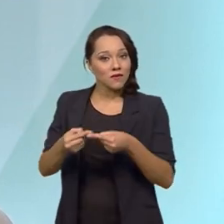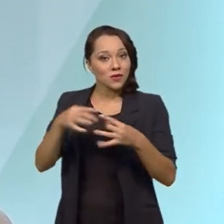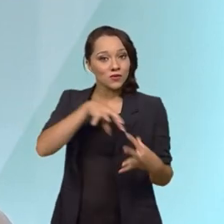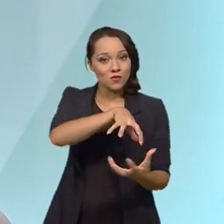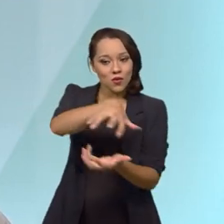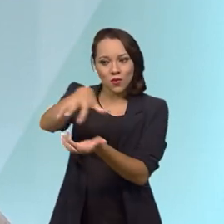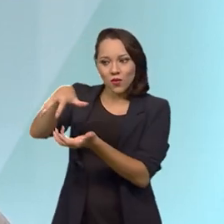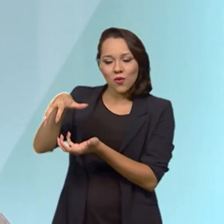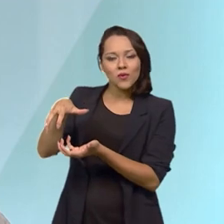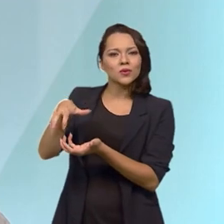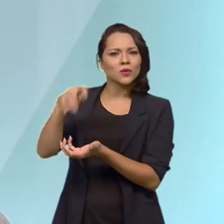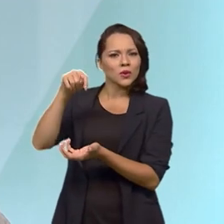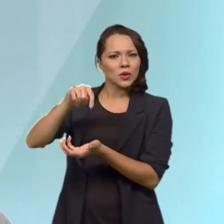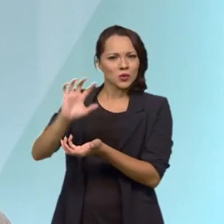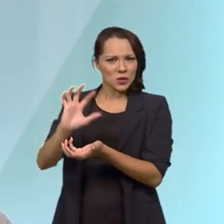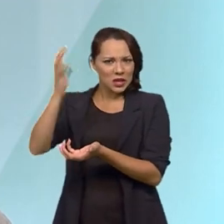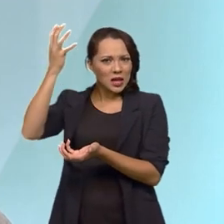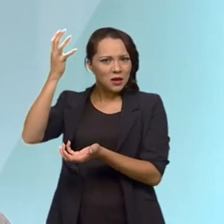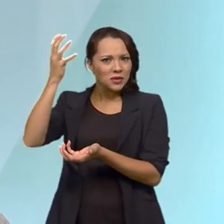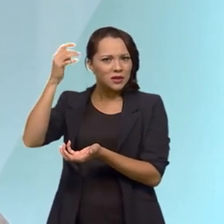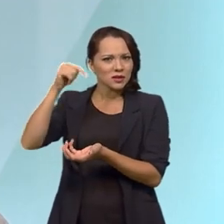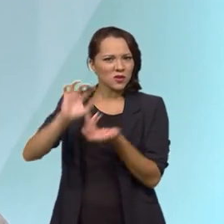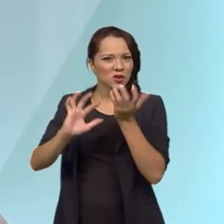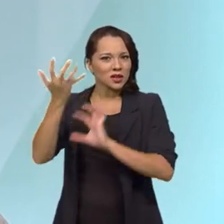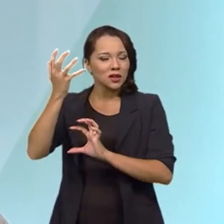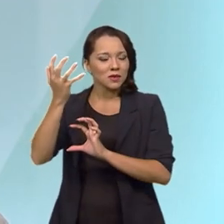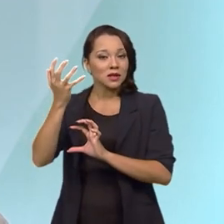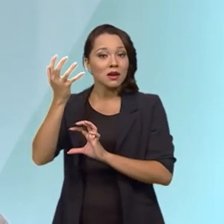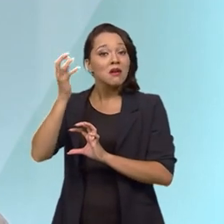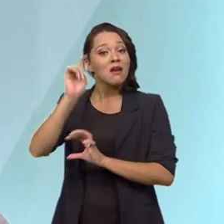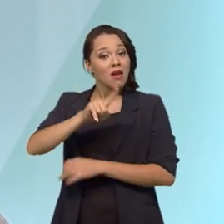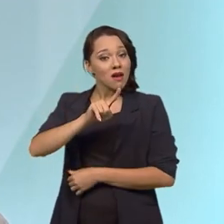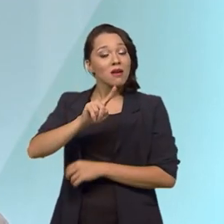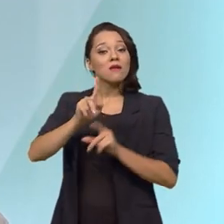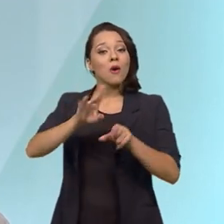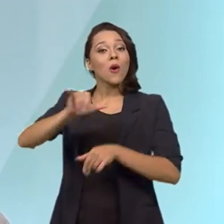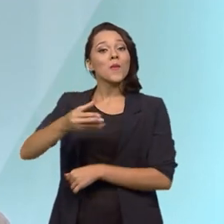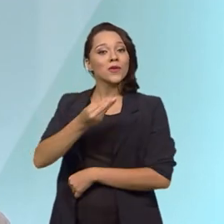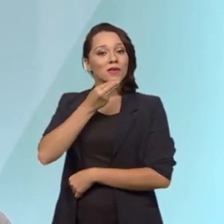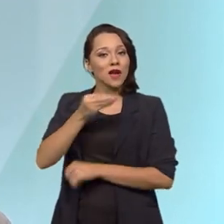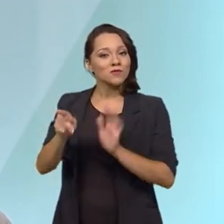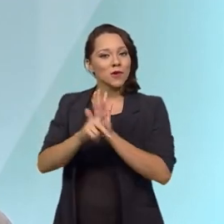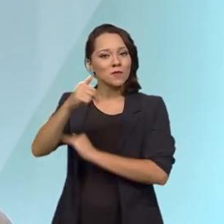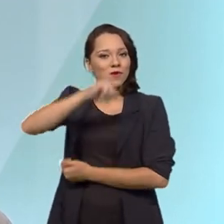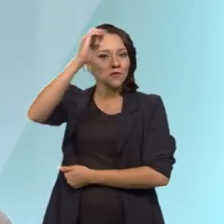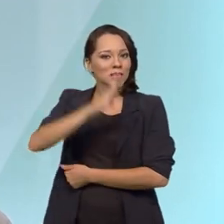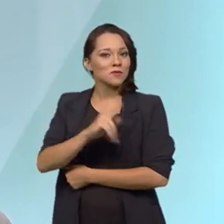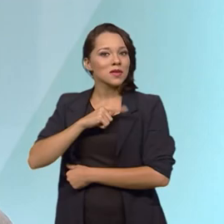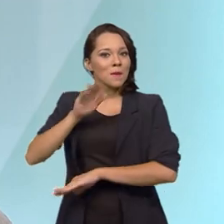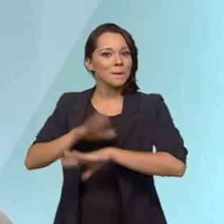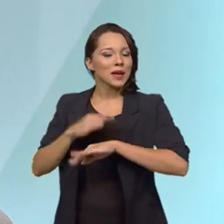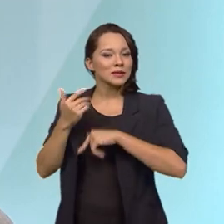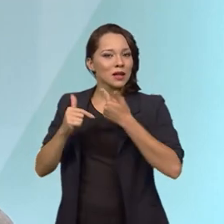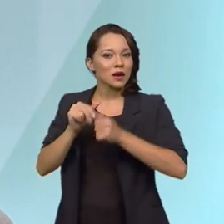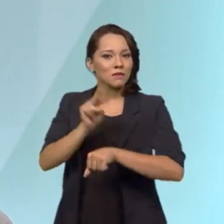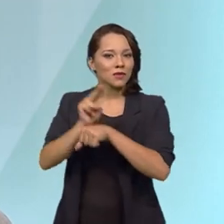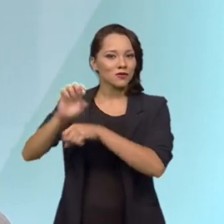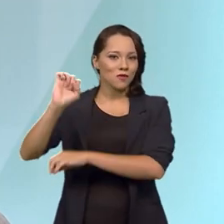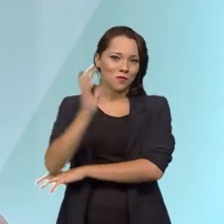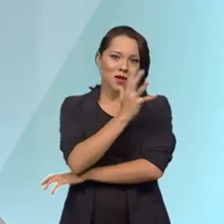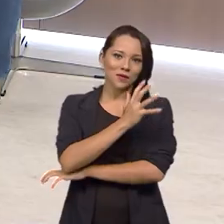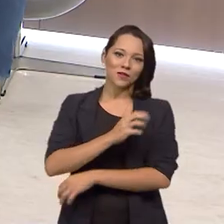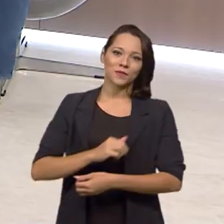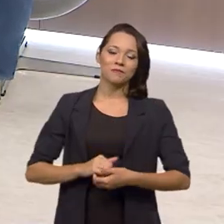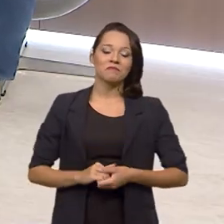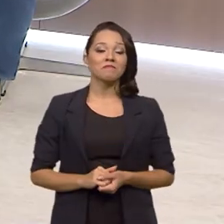mundiais climáticos são muitas vezes oportunidades para os brasileiros gerarem emprego verde e crescimento